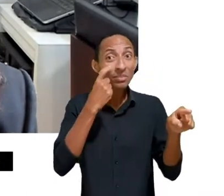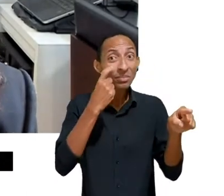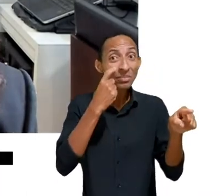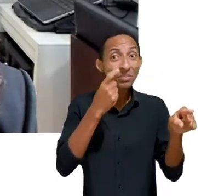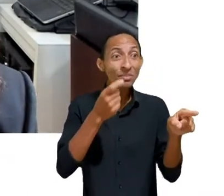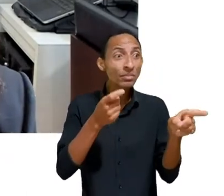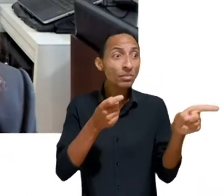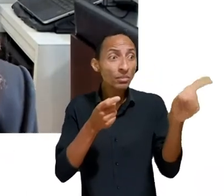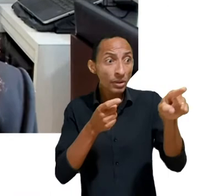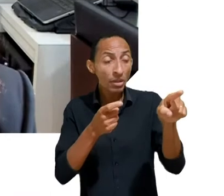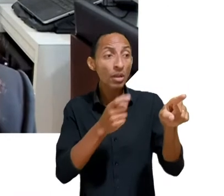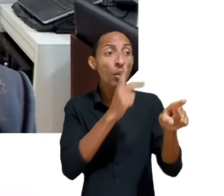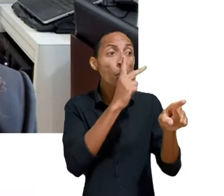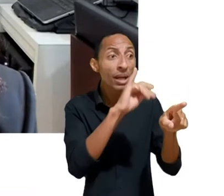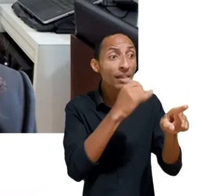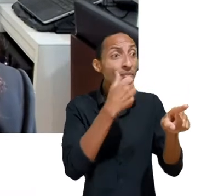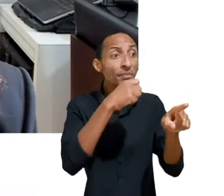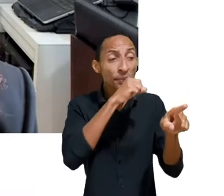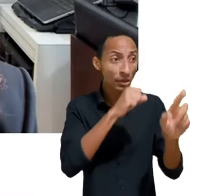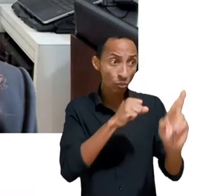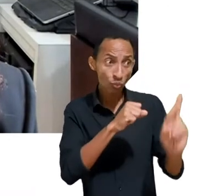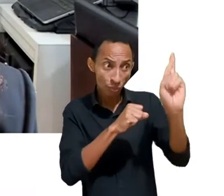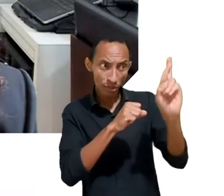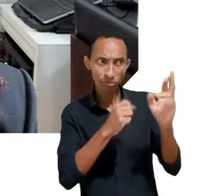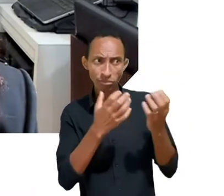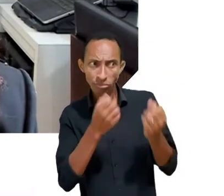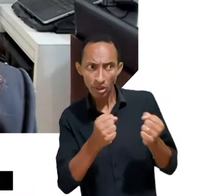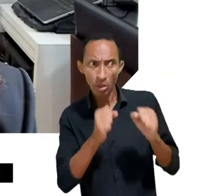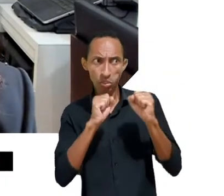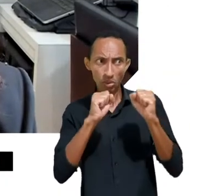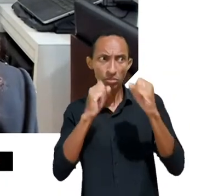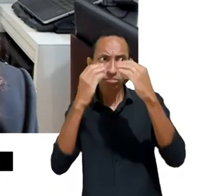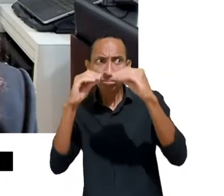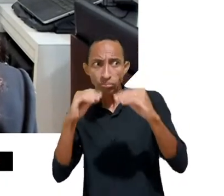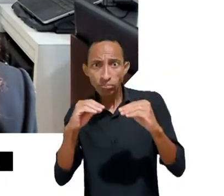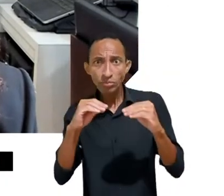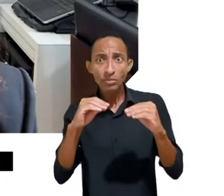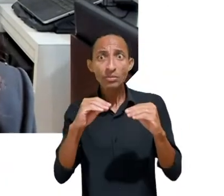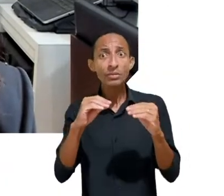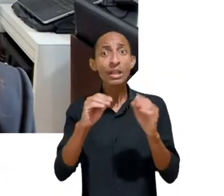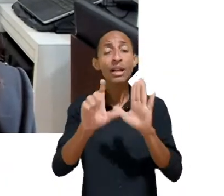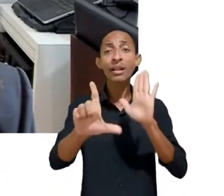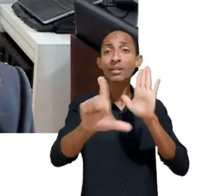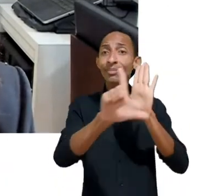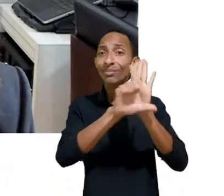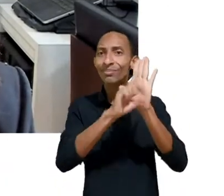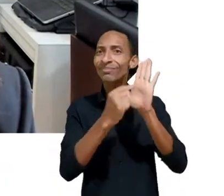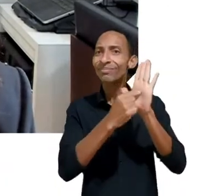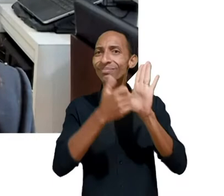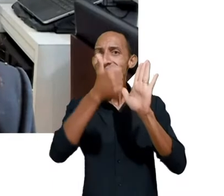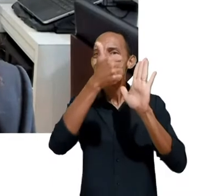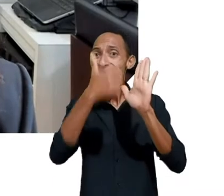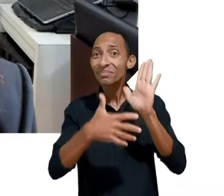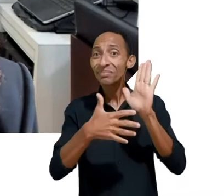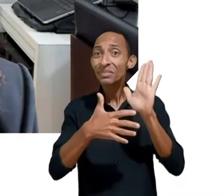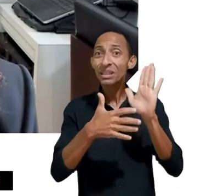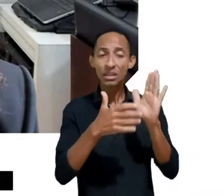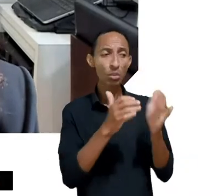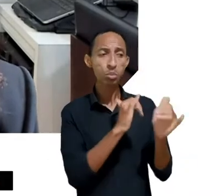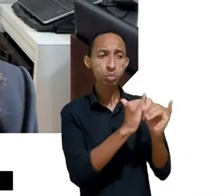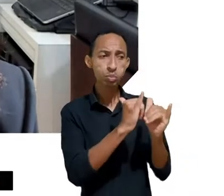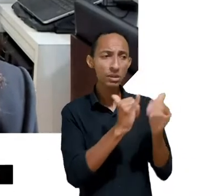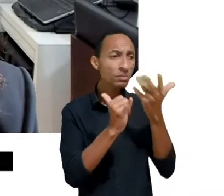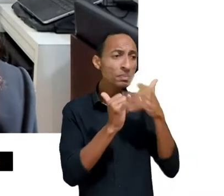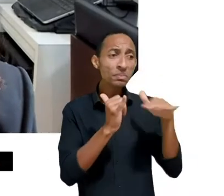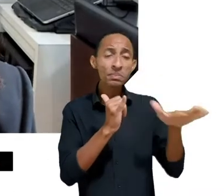responsáveis legais. O que acontece aqui? A lei optou por falar dados de crianças explicitamente. E